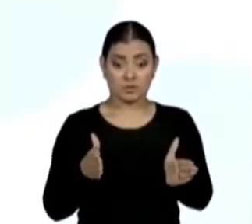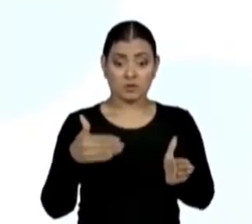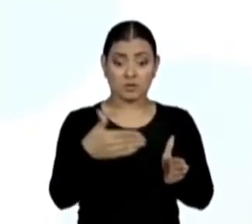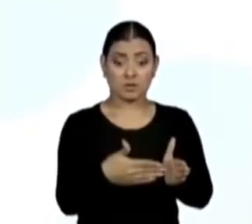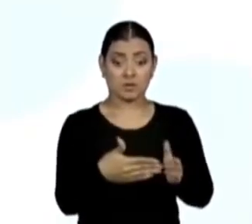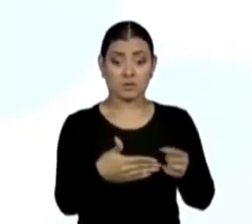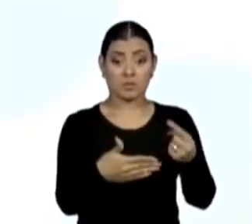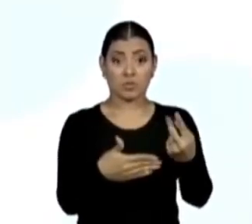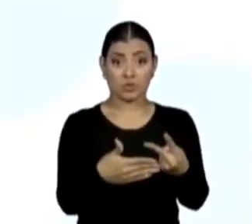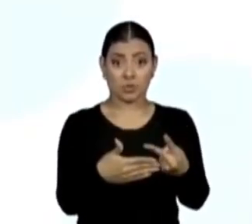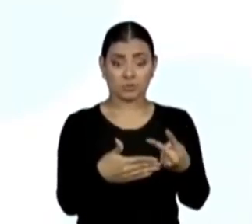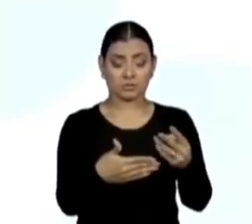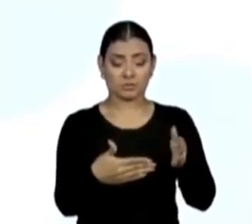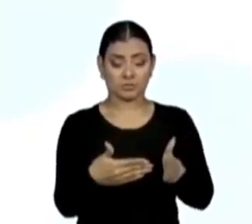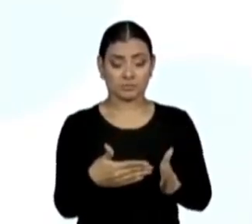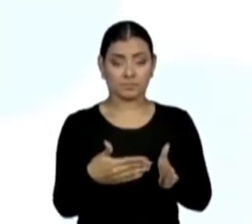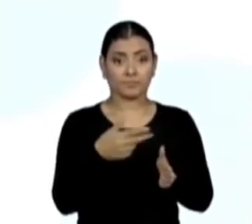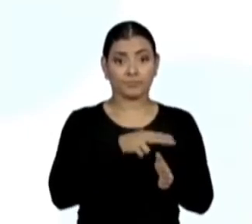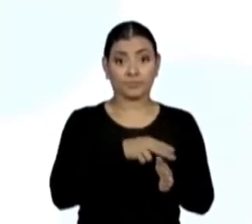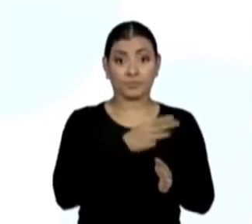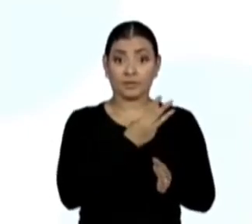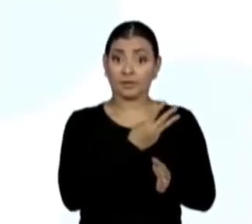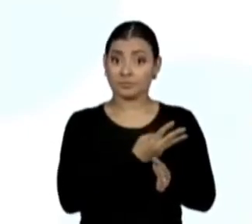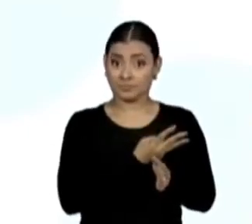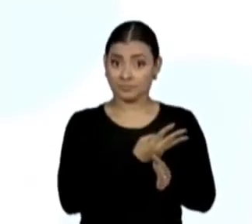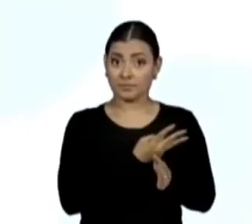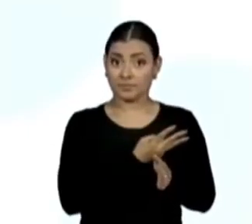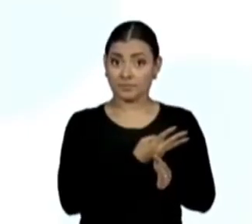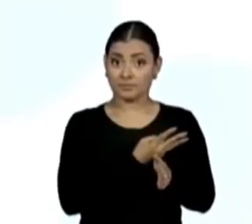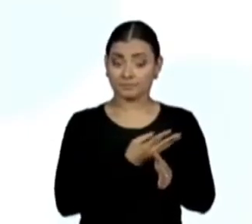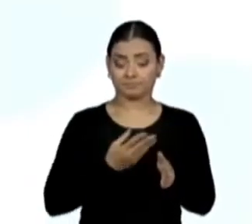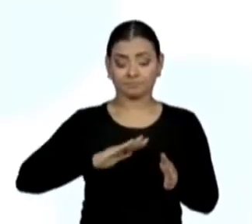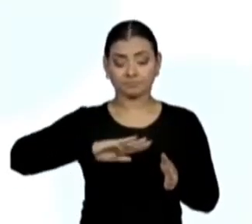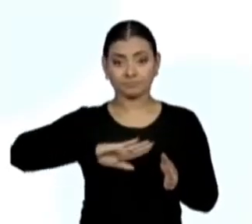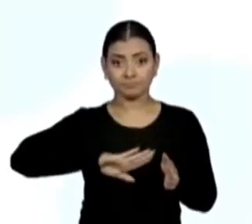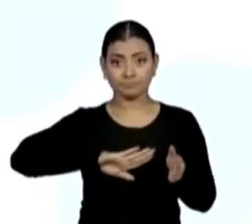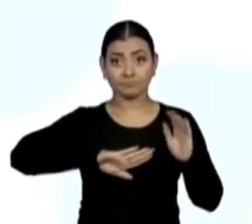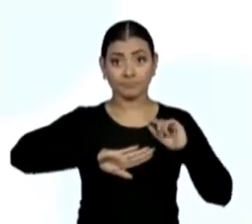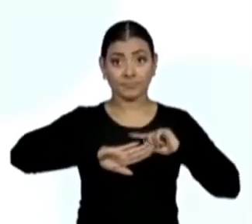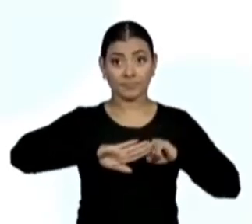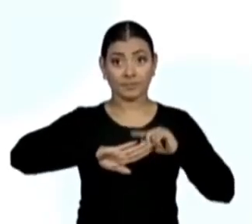Outro lado. Dois. Outro lado.